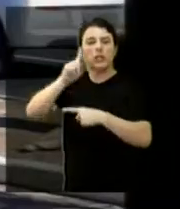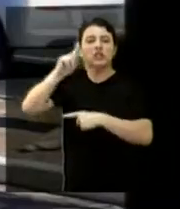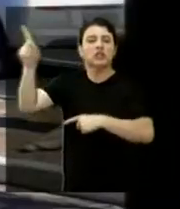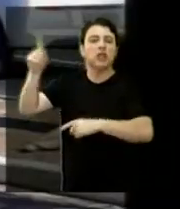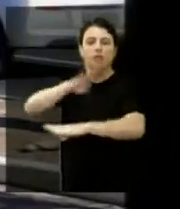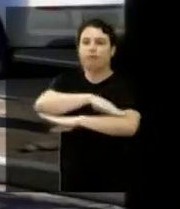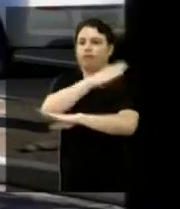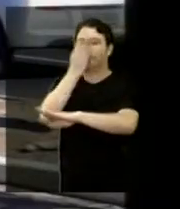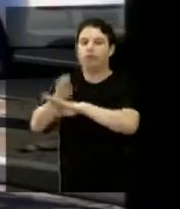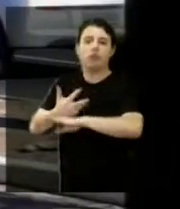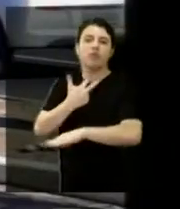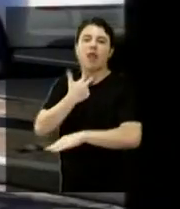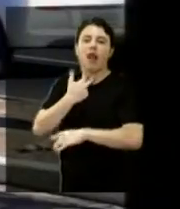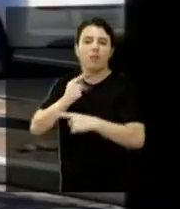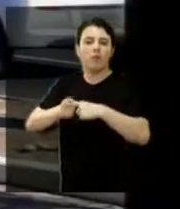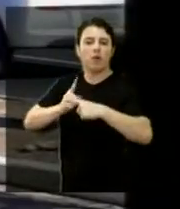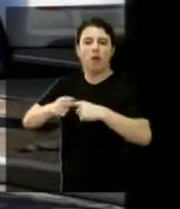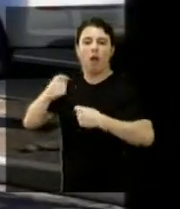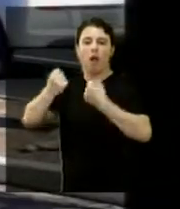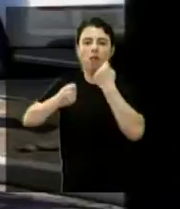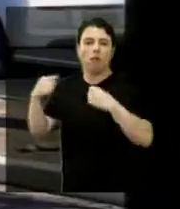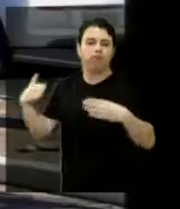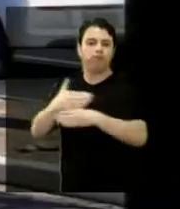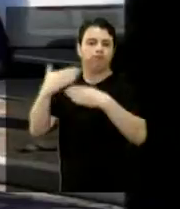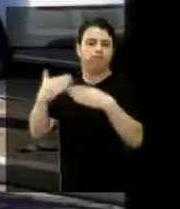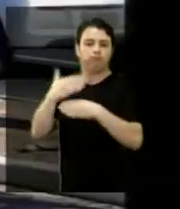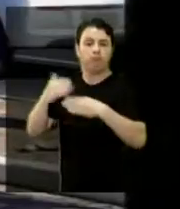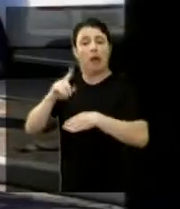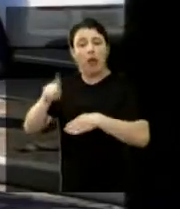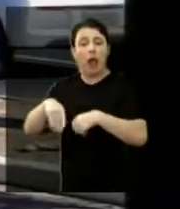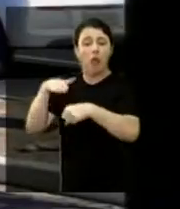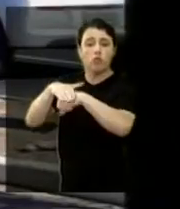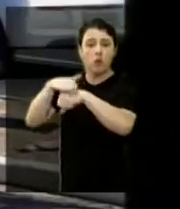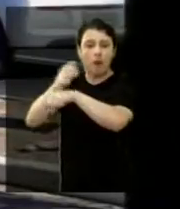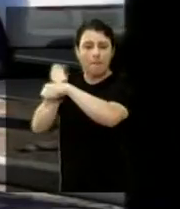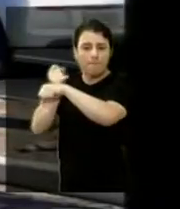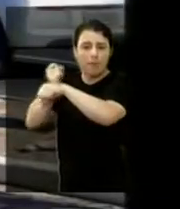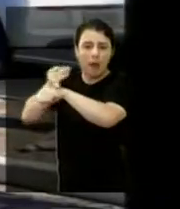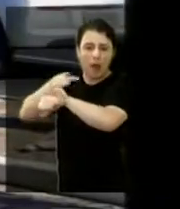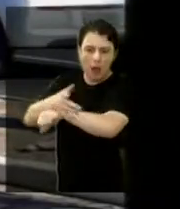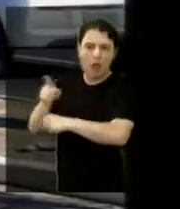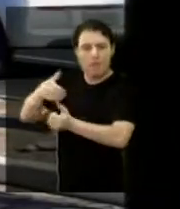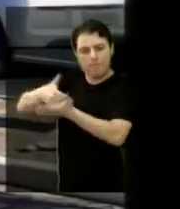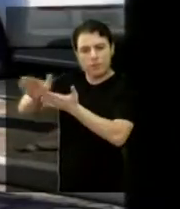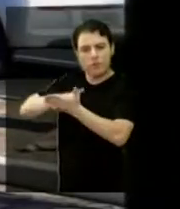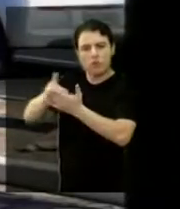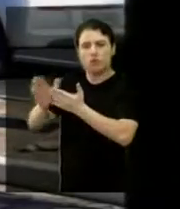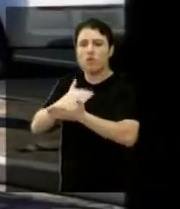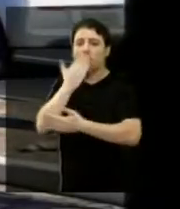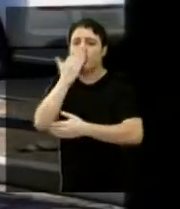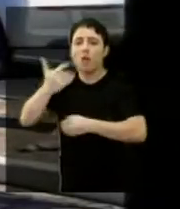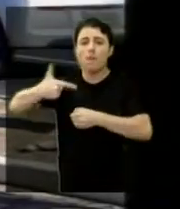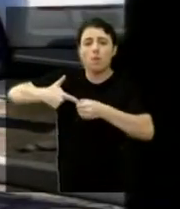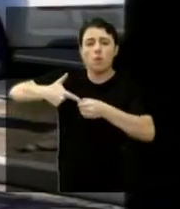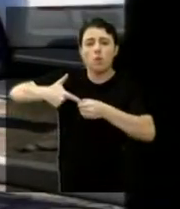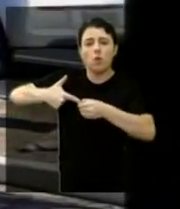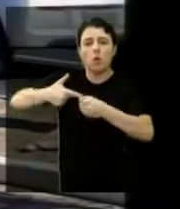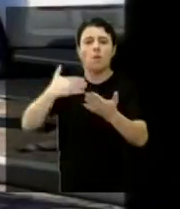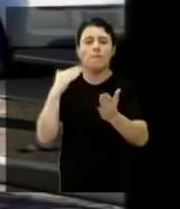é intenso ali, e o pessoal do trânsito fez de madrugada a sinalização da Alameda Paulista, lá em frente ao posto lá, esquina com a